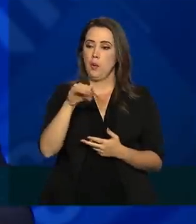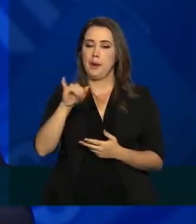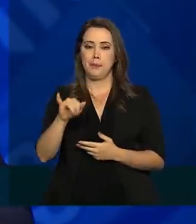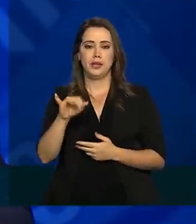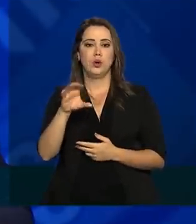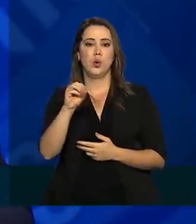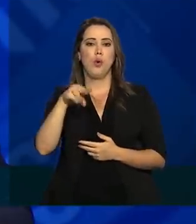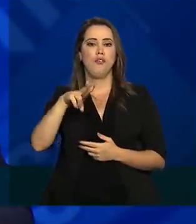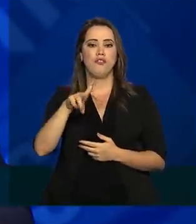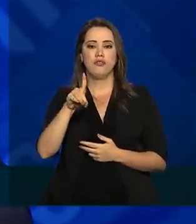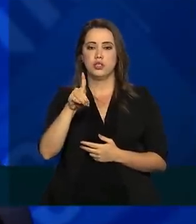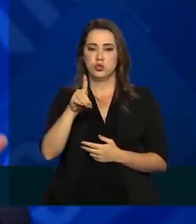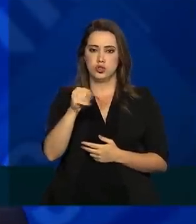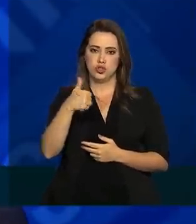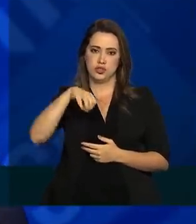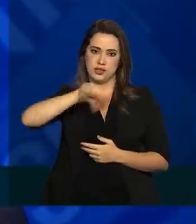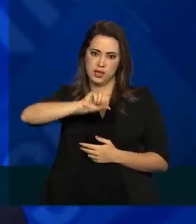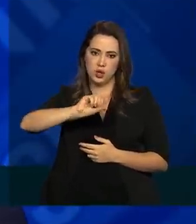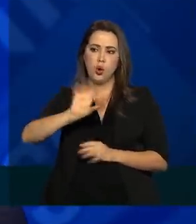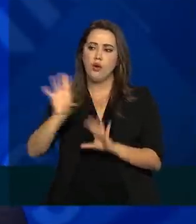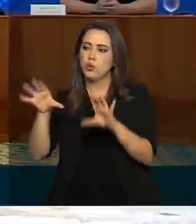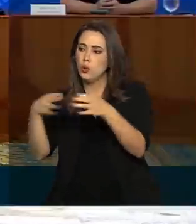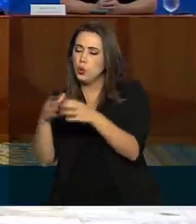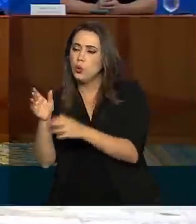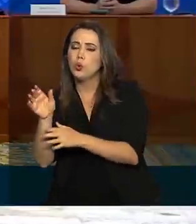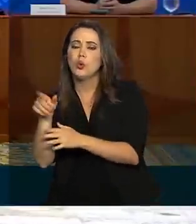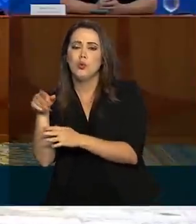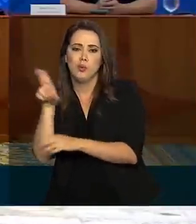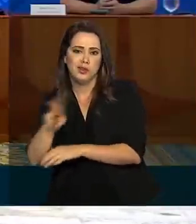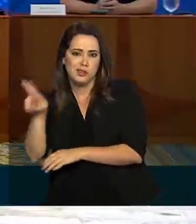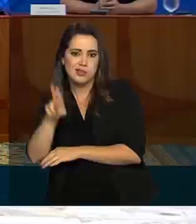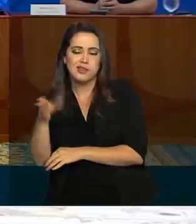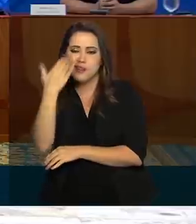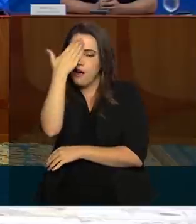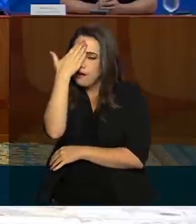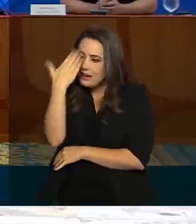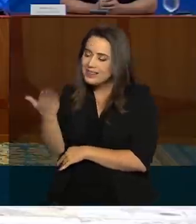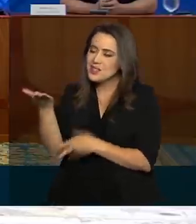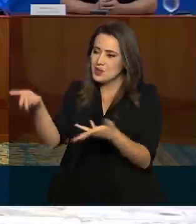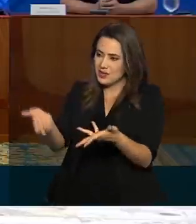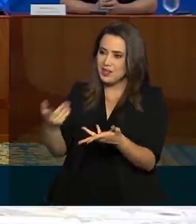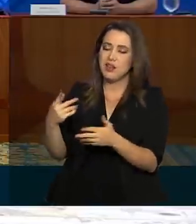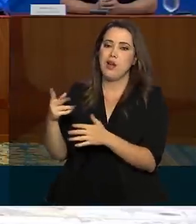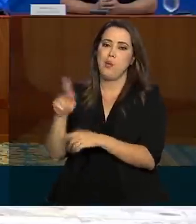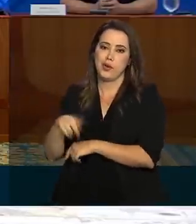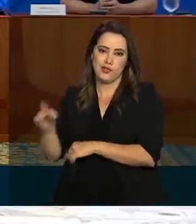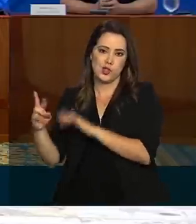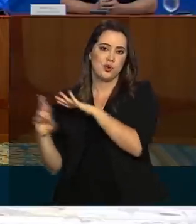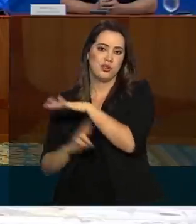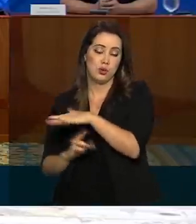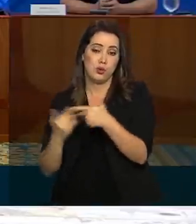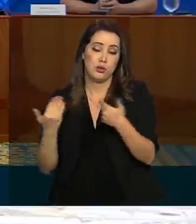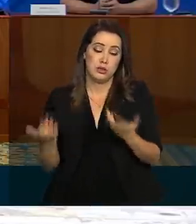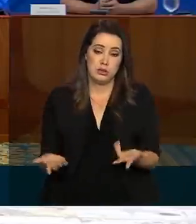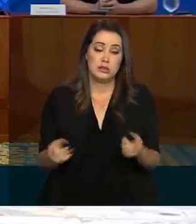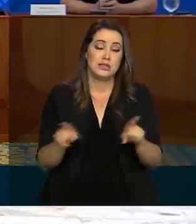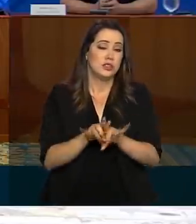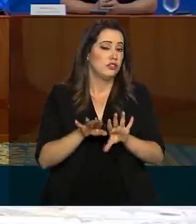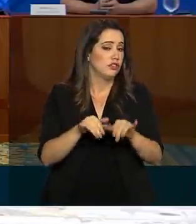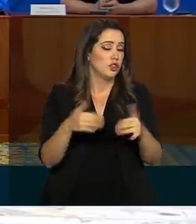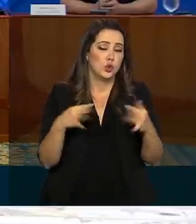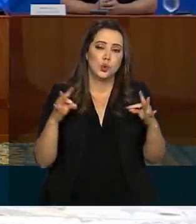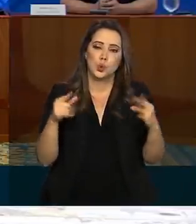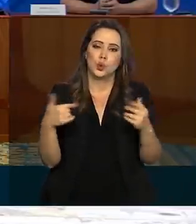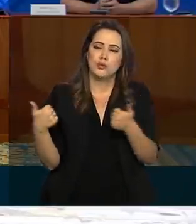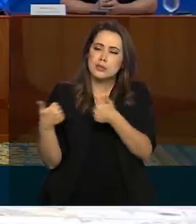é uma dessas colaborações, a parte acadêmica, agradecendo aqui publicamente ao professor Reitor, enfim, e toda essa